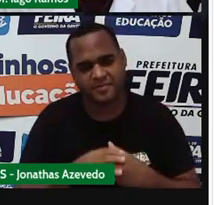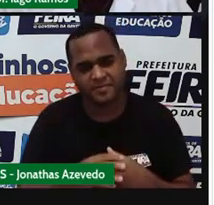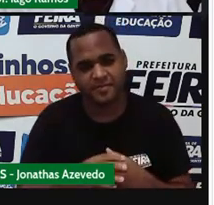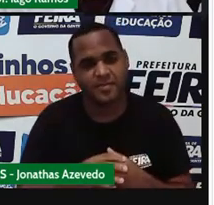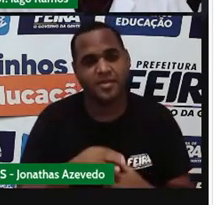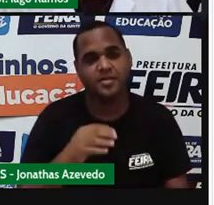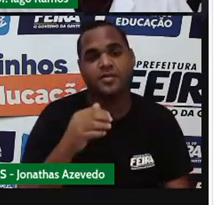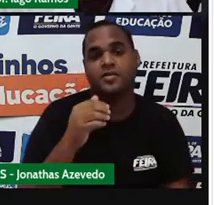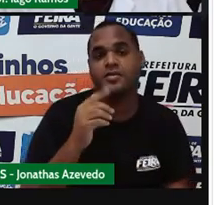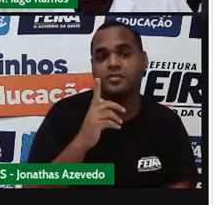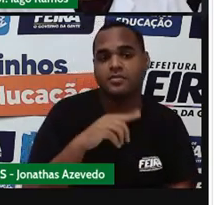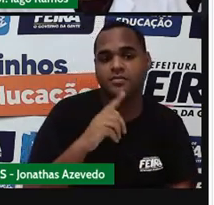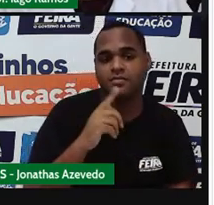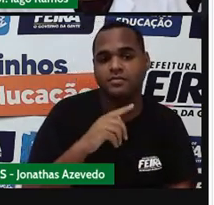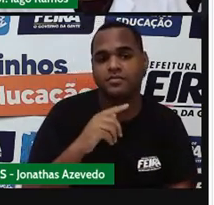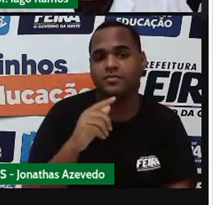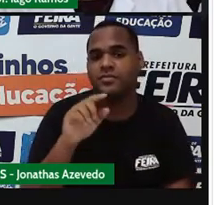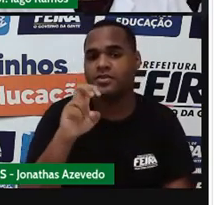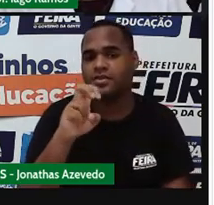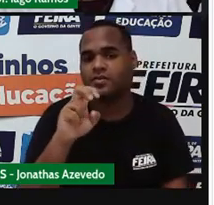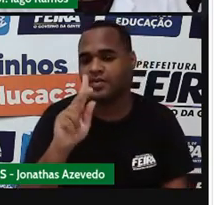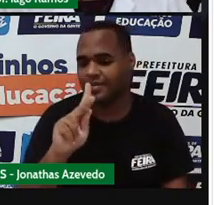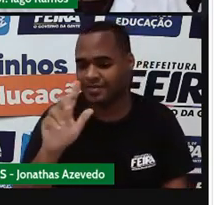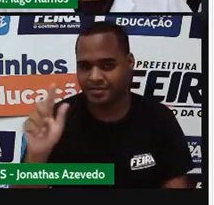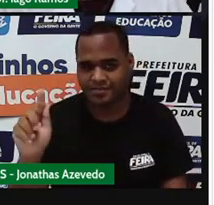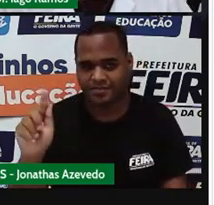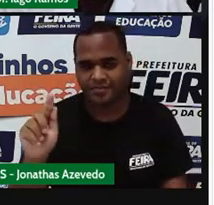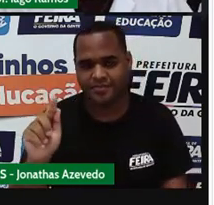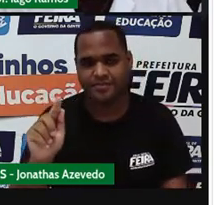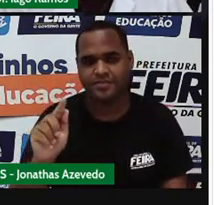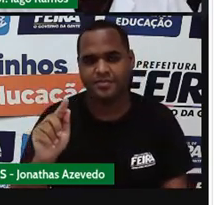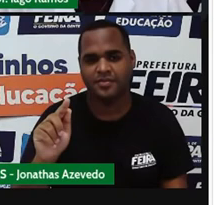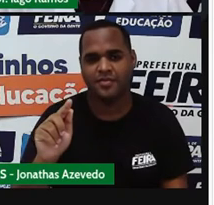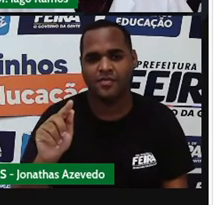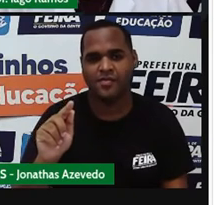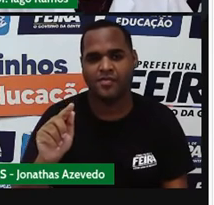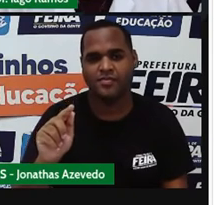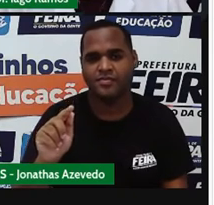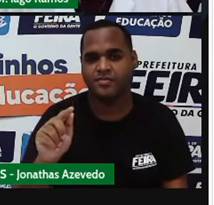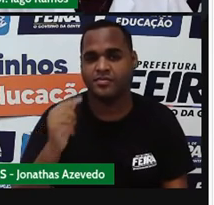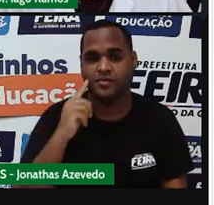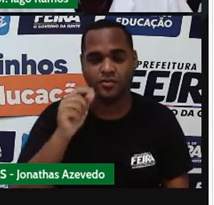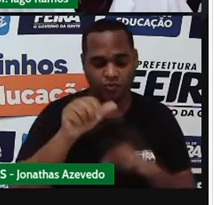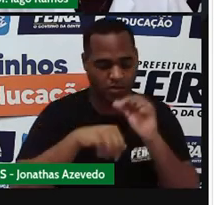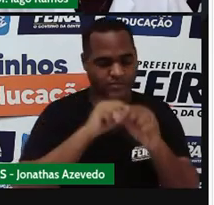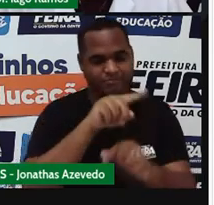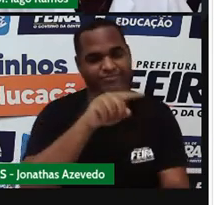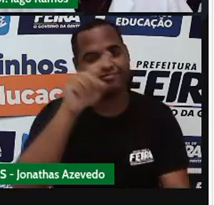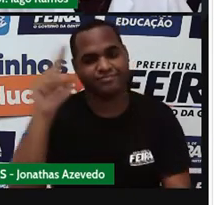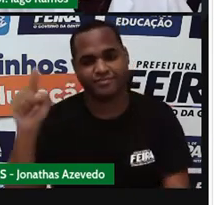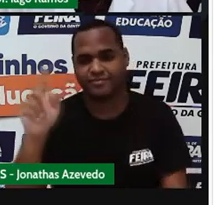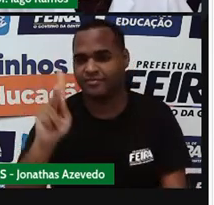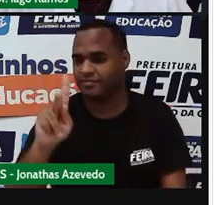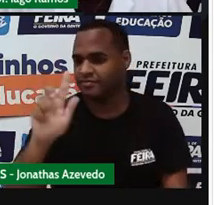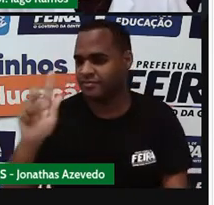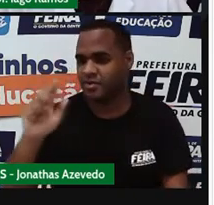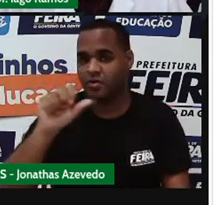eu tiro o pezinho de 5 quilos e coloco desse lado o que é que vai acontecer?